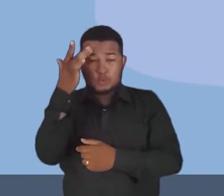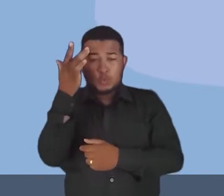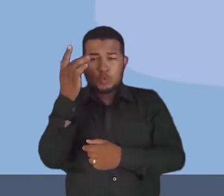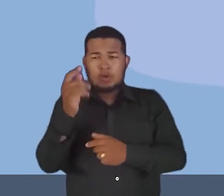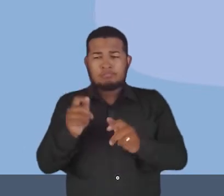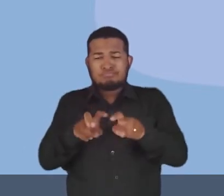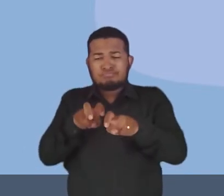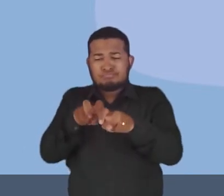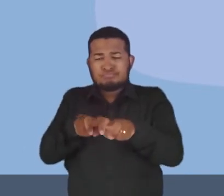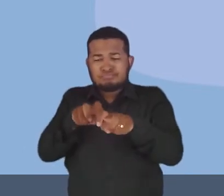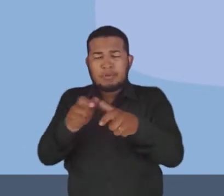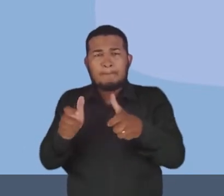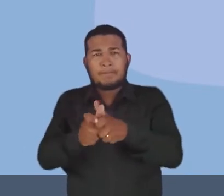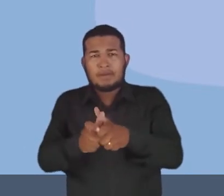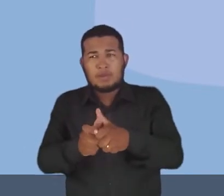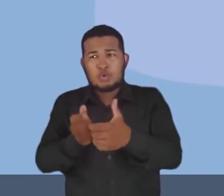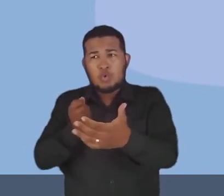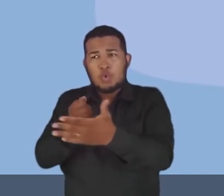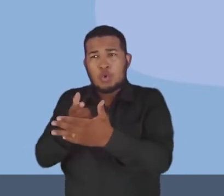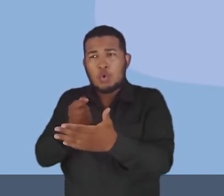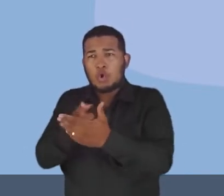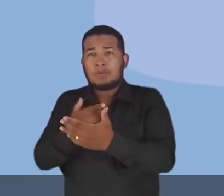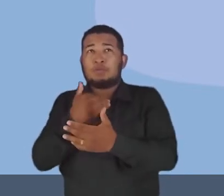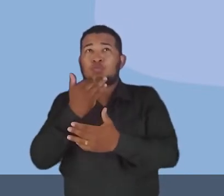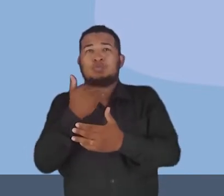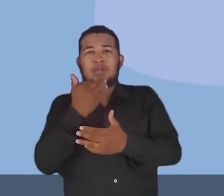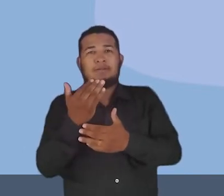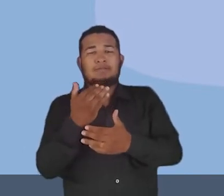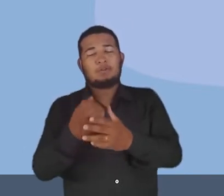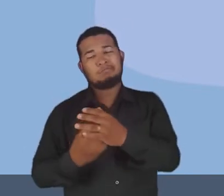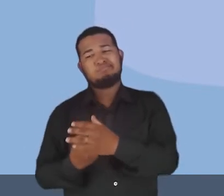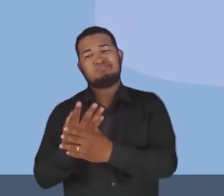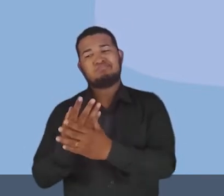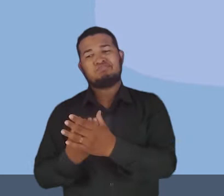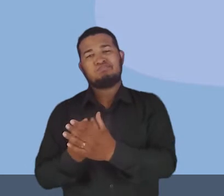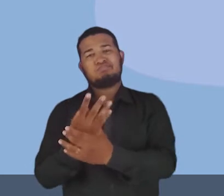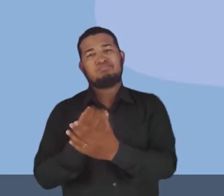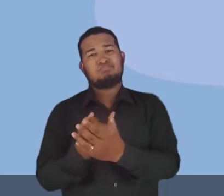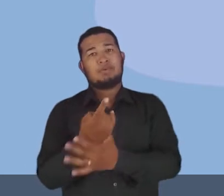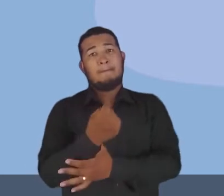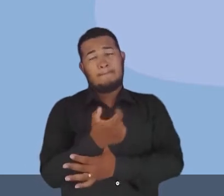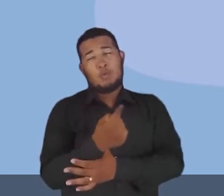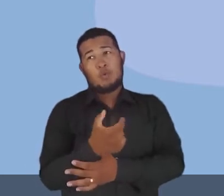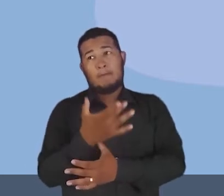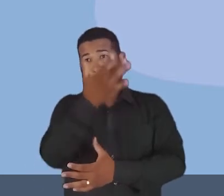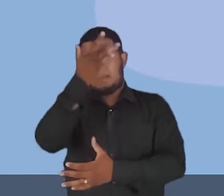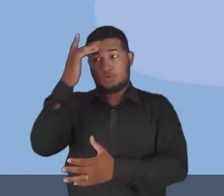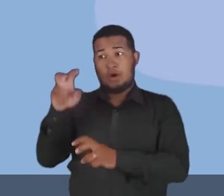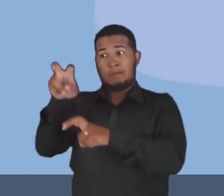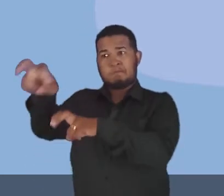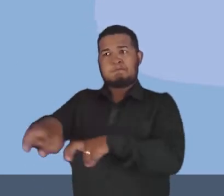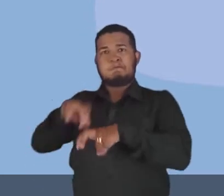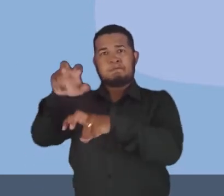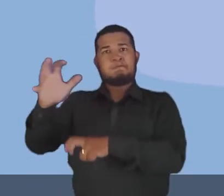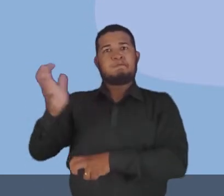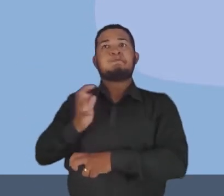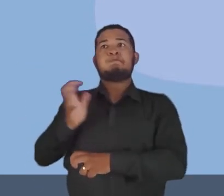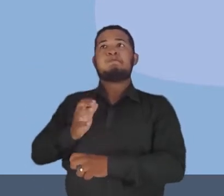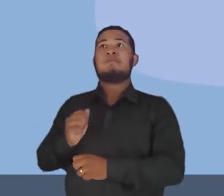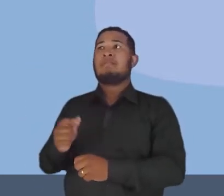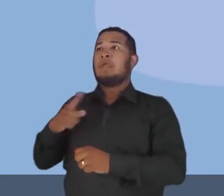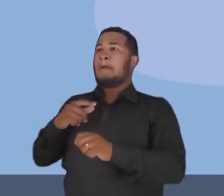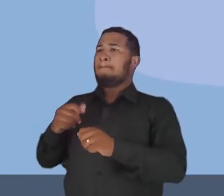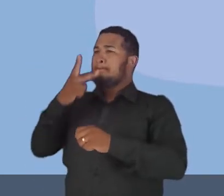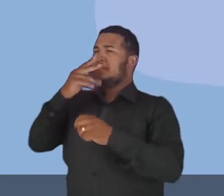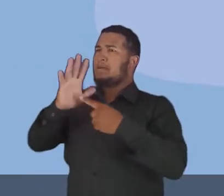consegue arcar, o que resultava em uma baixa produtividade. Tomou, tornando, né, inviável competir